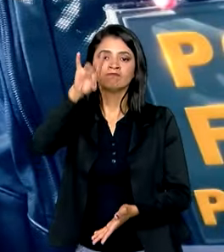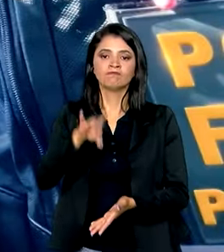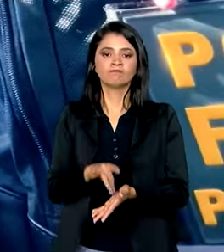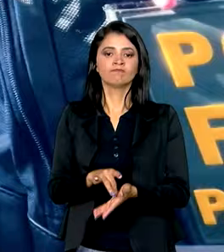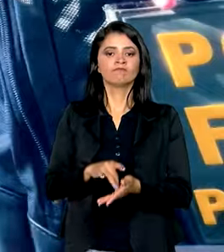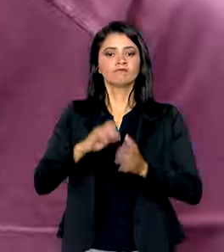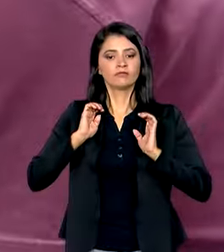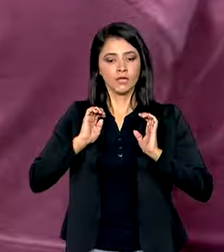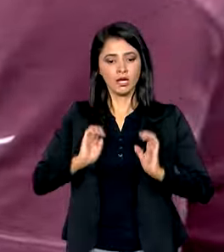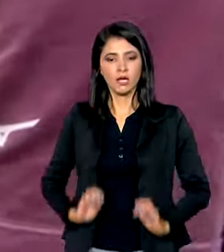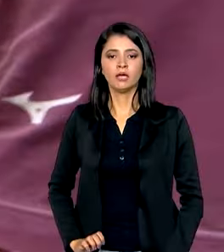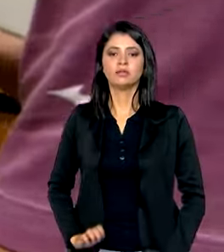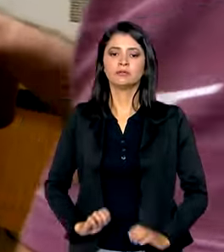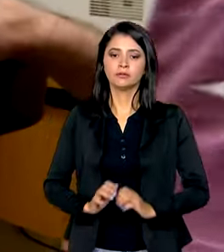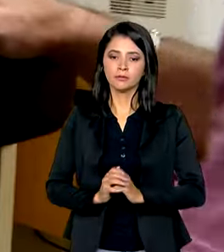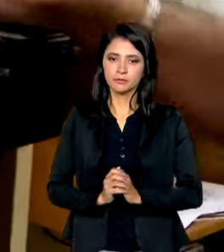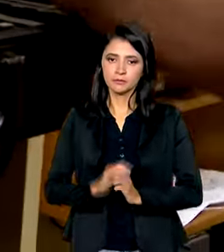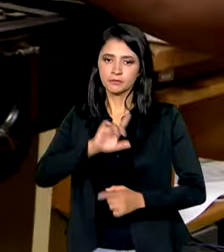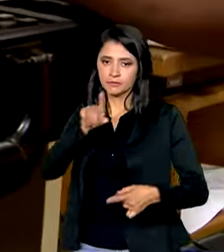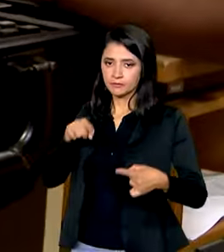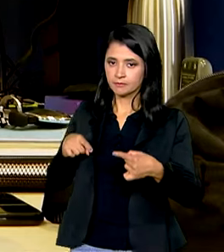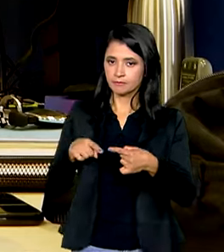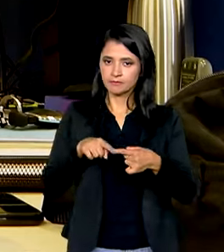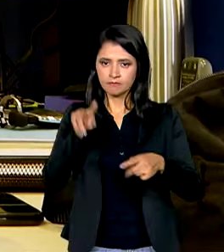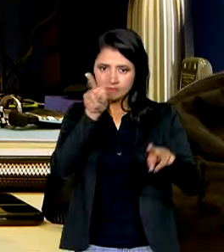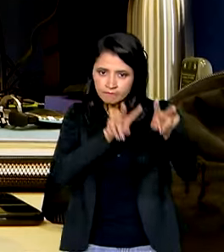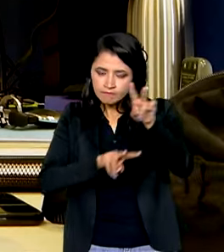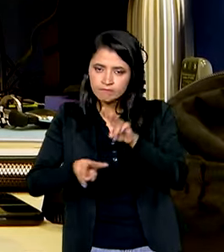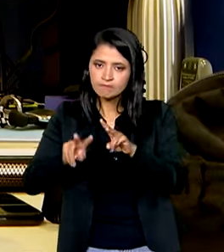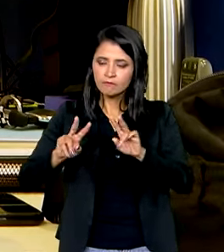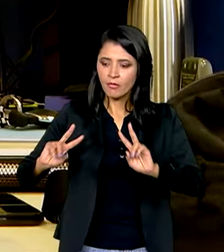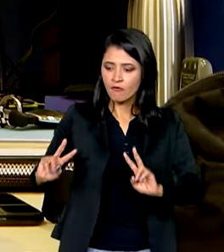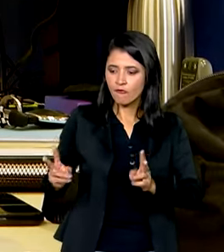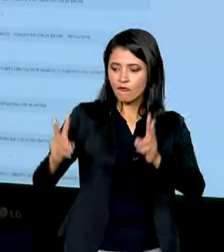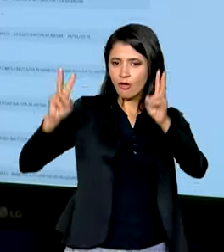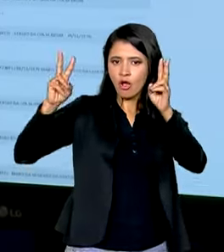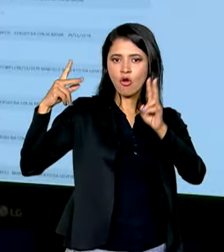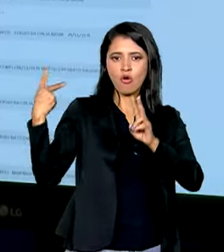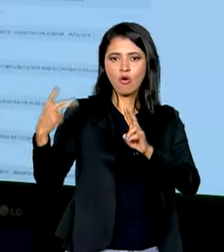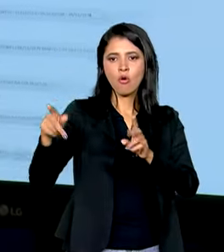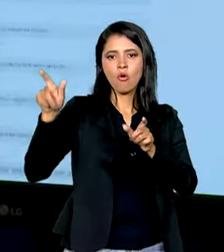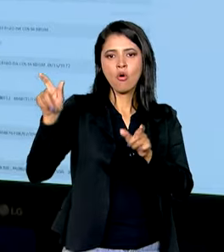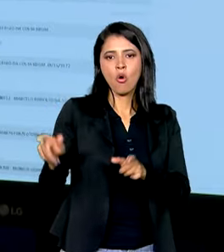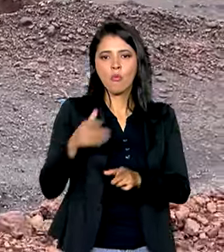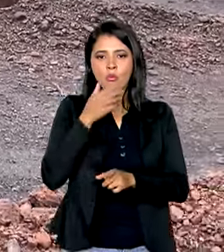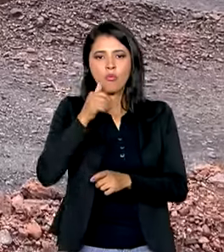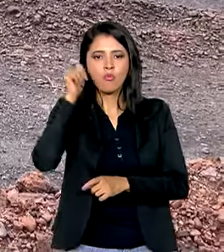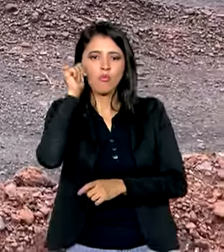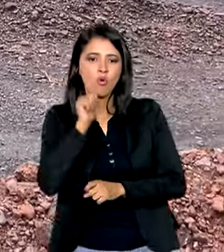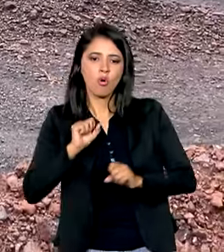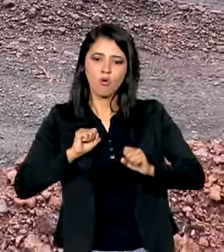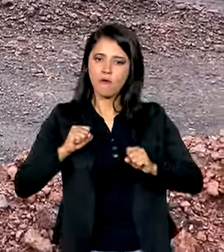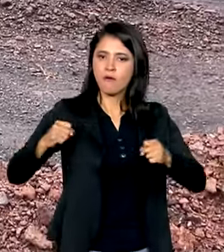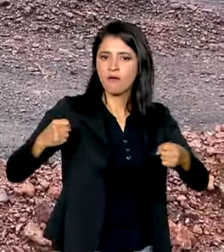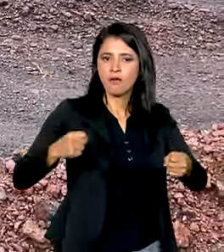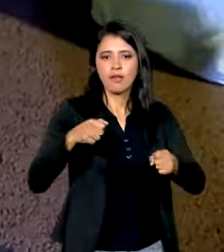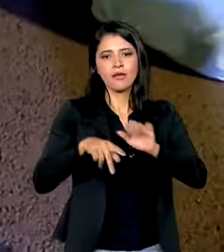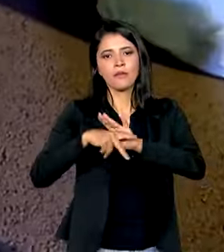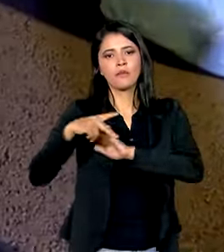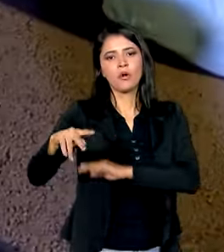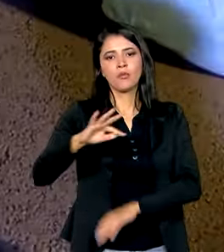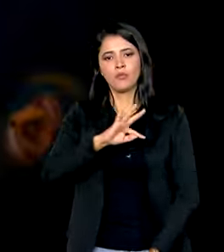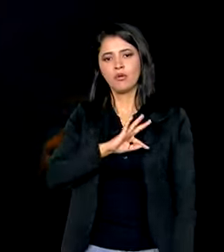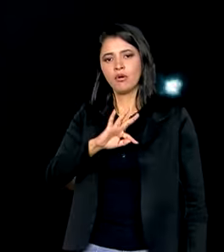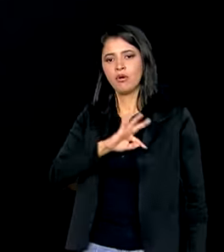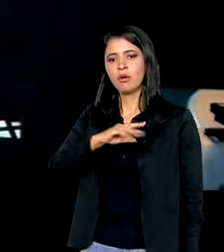e ética. Missão, visão e valores defendidos pelos homens e mulheres que fazem parte da Polícia